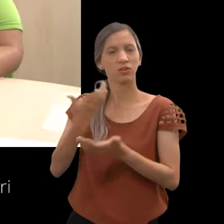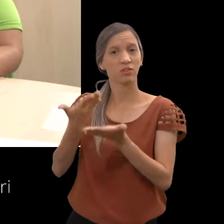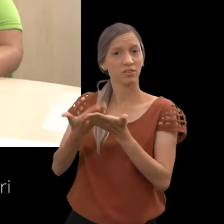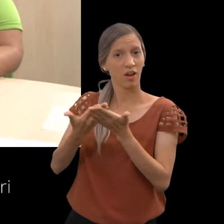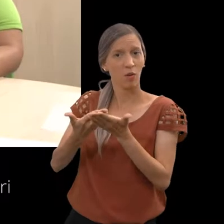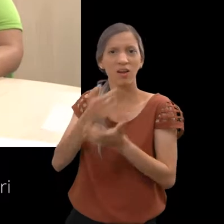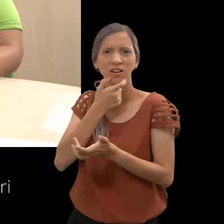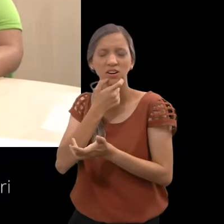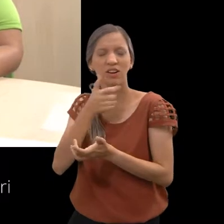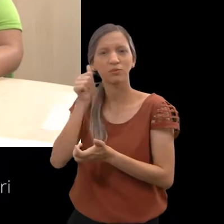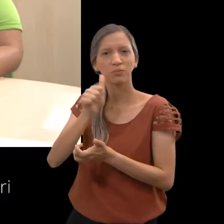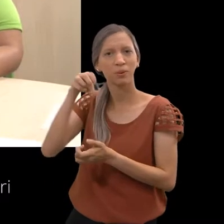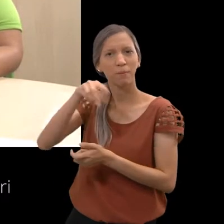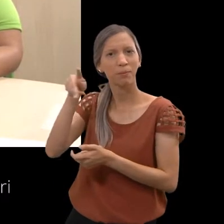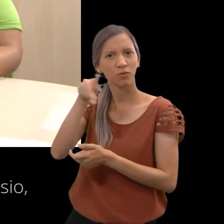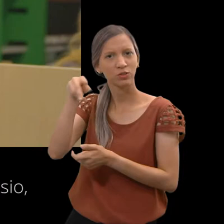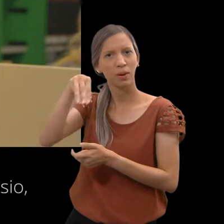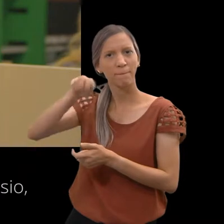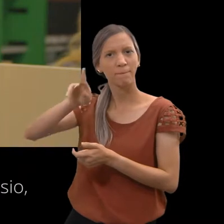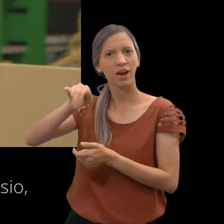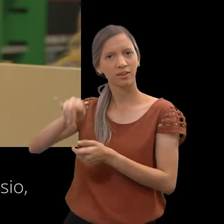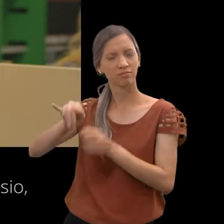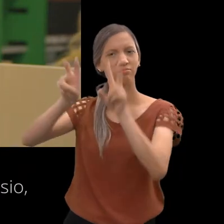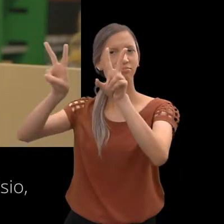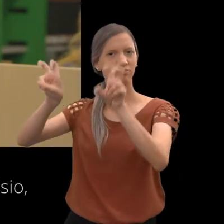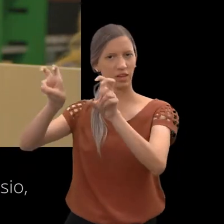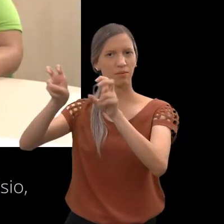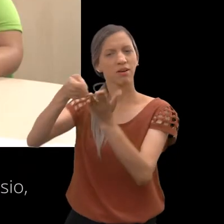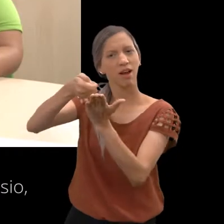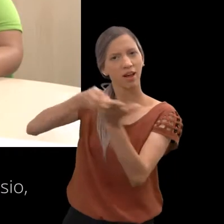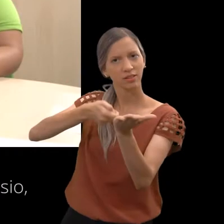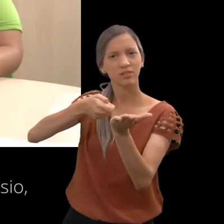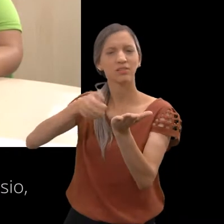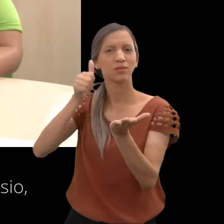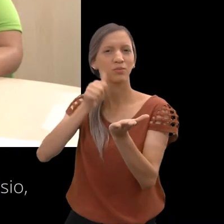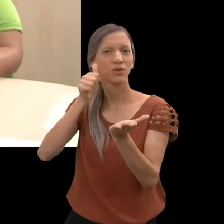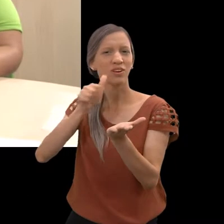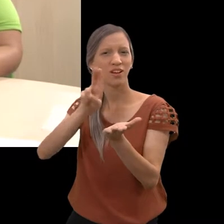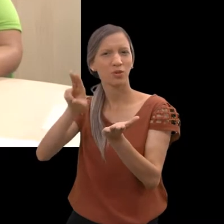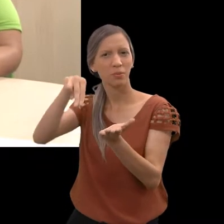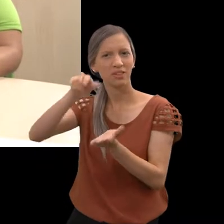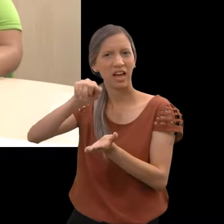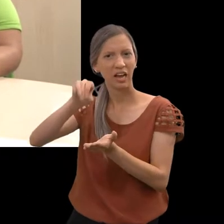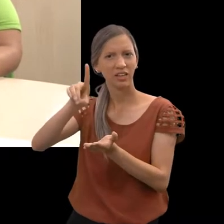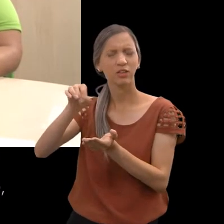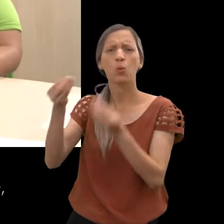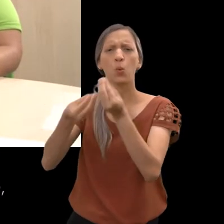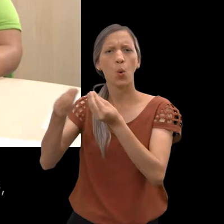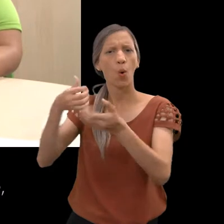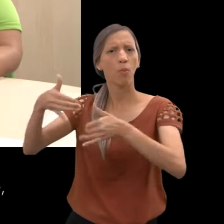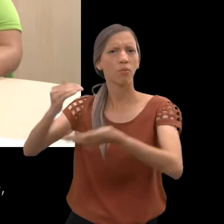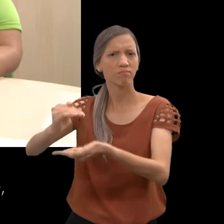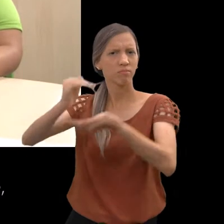estava em uma aula de inglês e a professora Mari iniciou falando sobre o tema da redação na ITU-DOS e como era que ocorria as premiações,